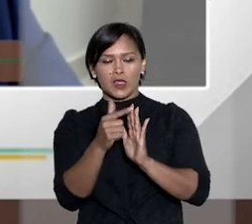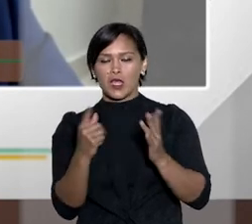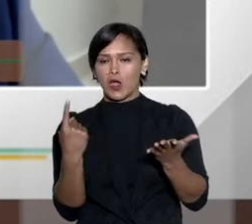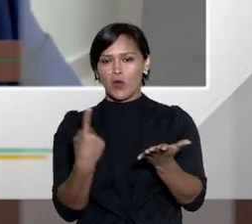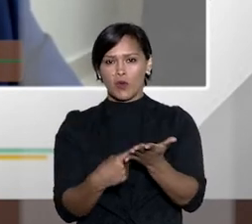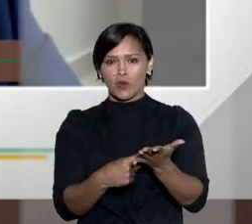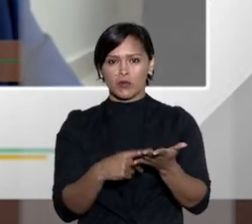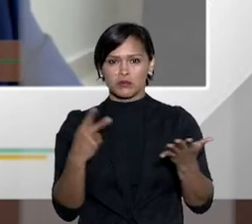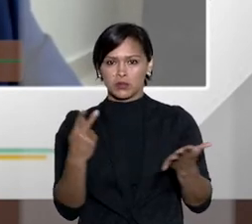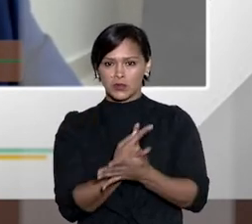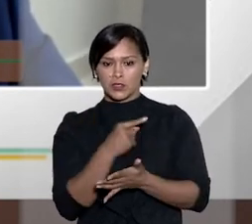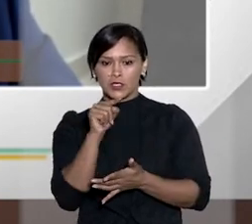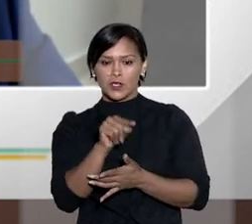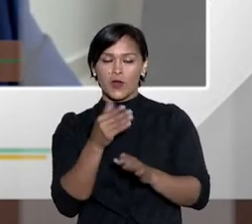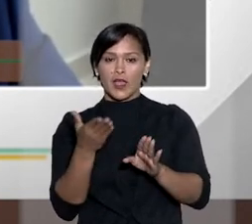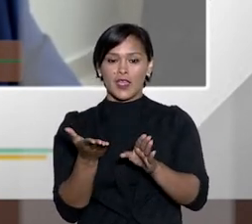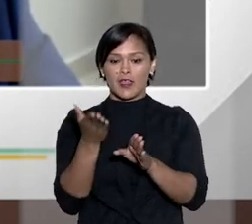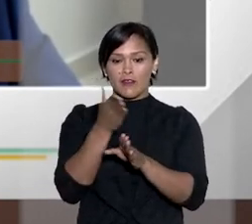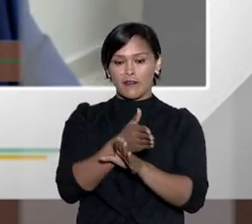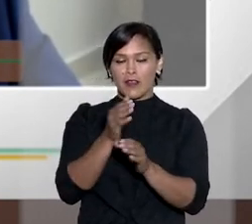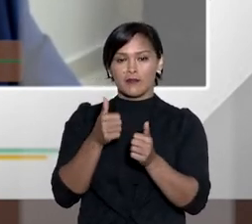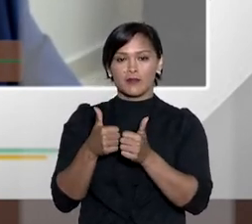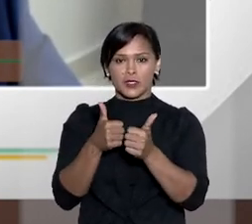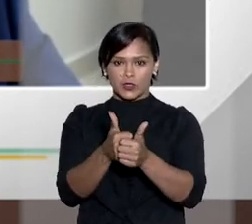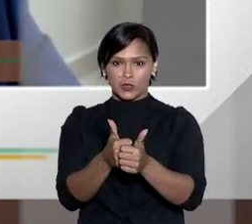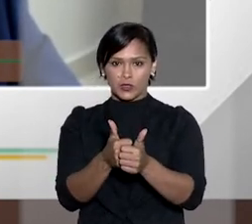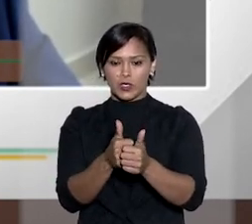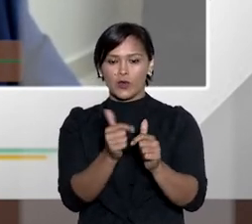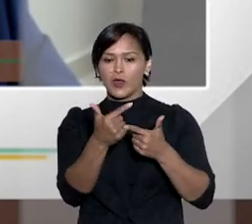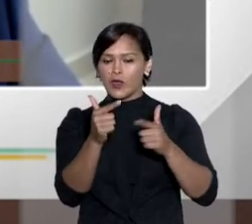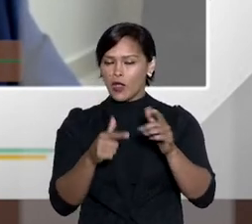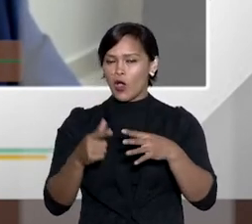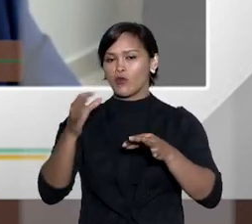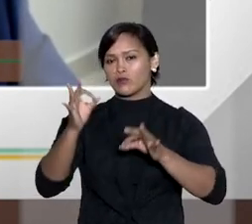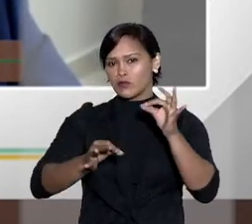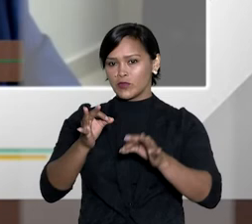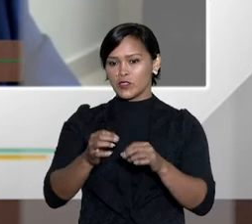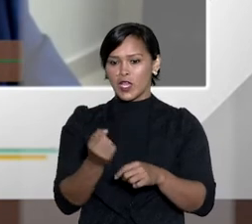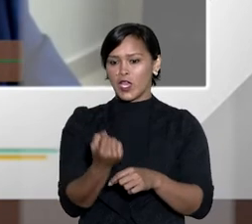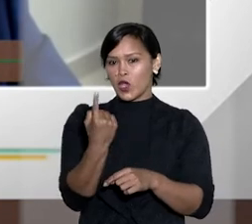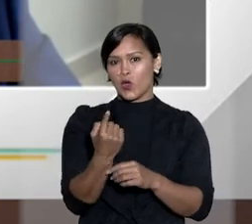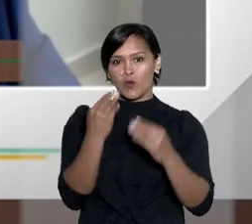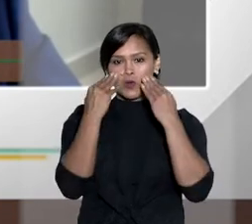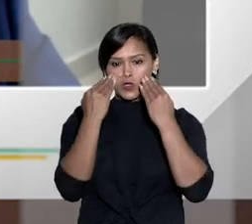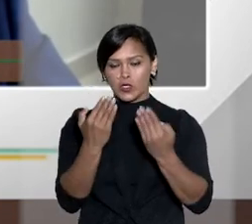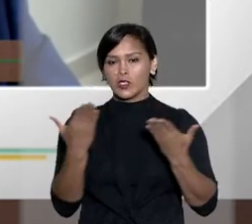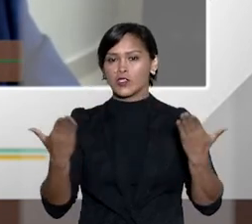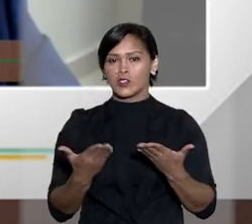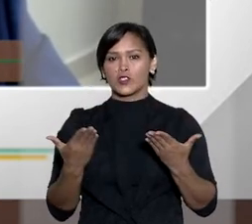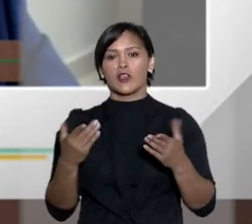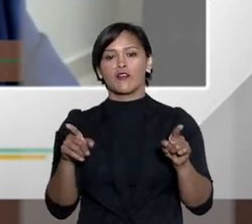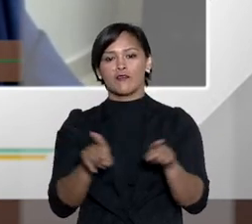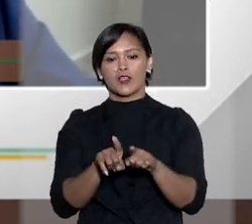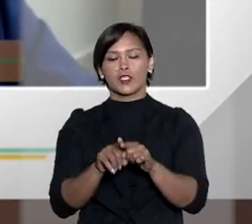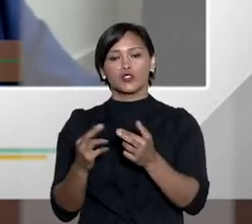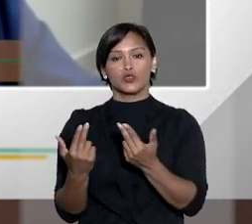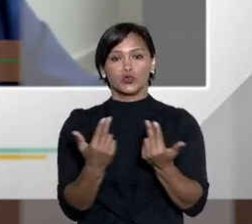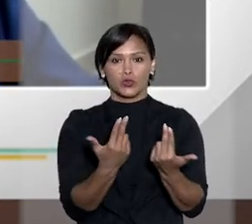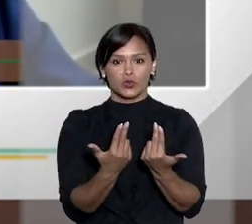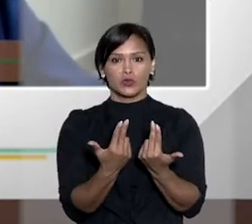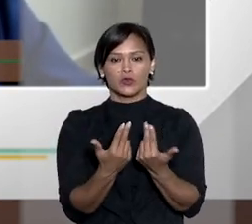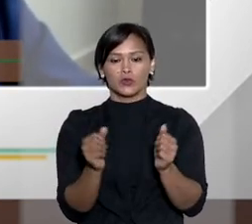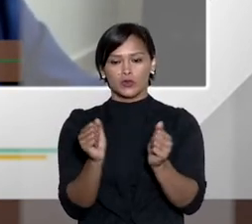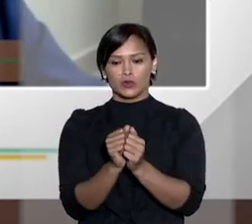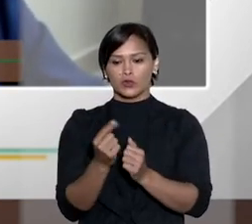composição o processo vai para a homologação não obtido o acordo ele vai para a instrução em alguns juizados a